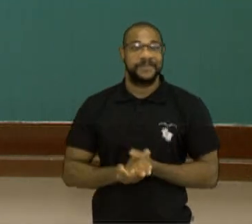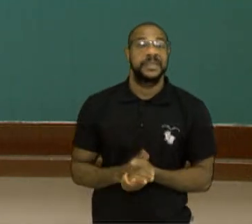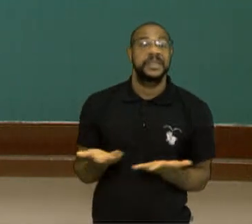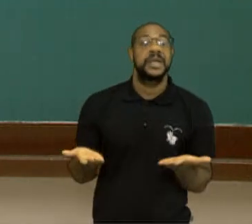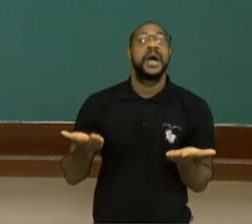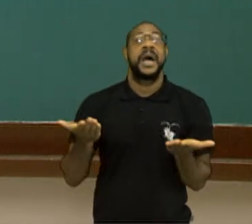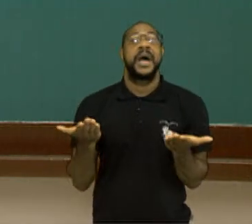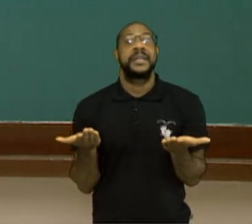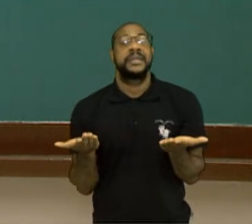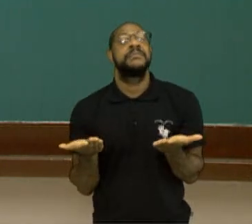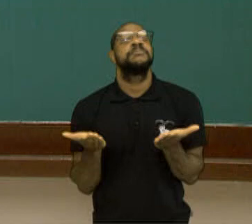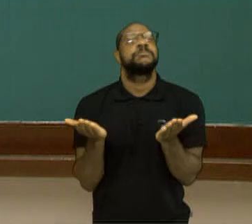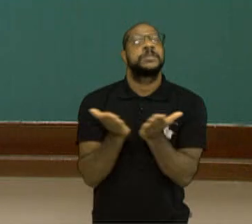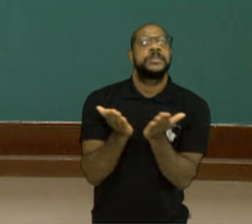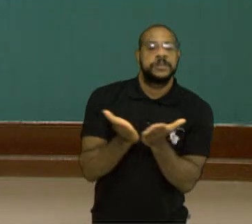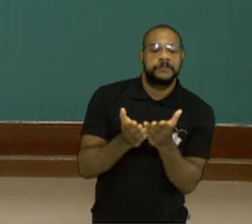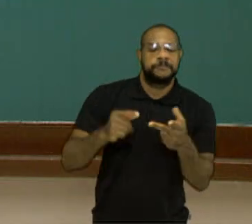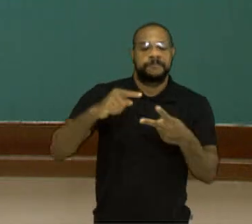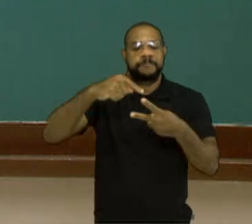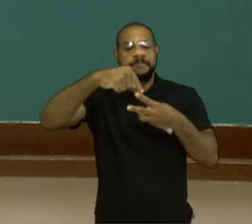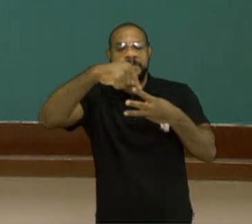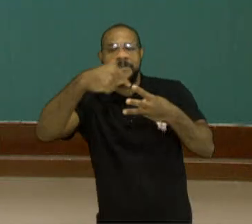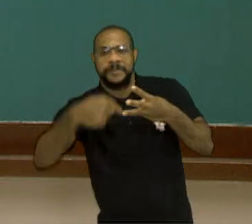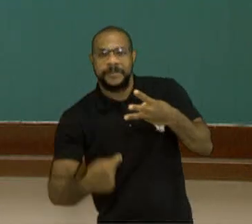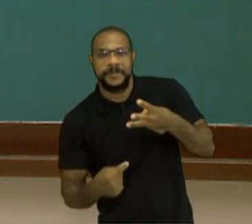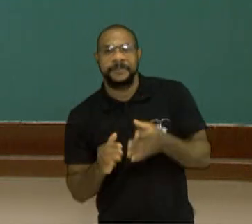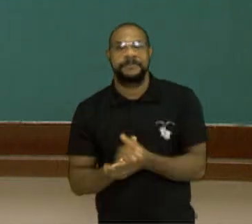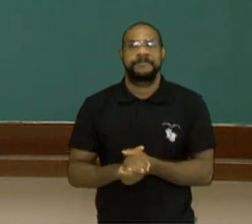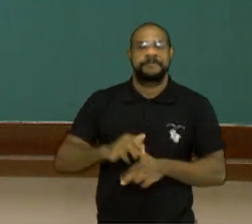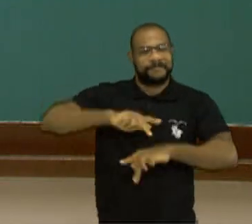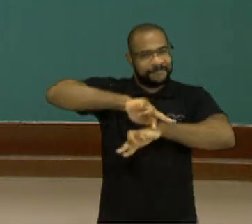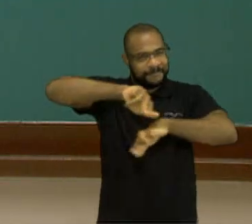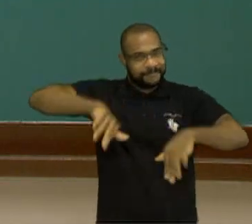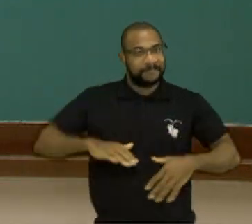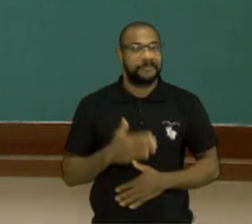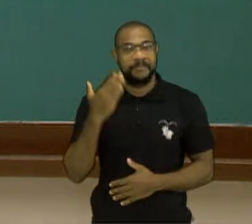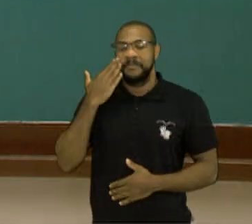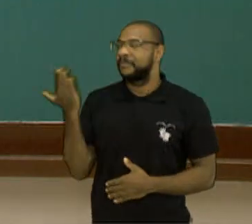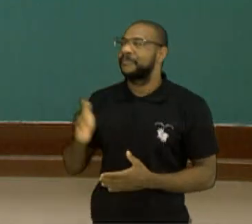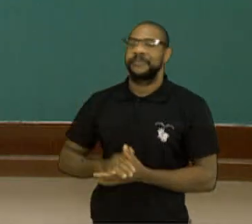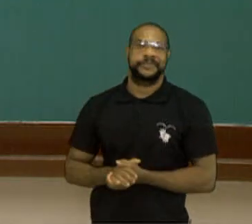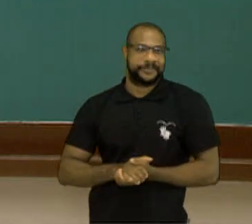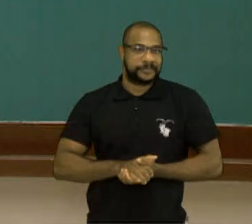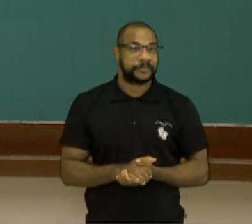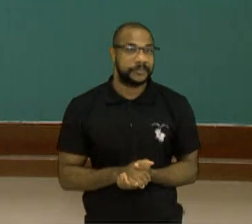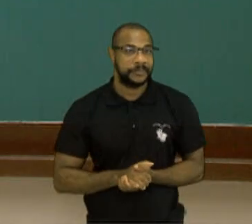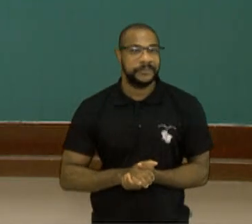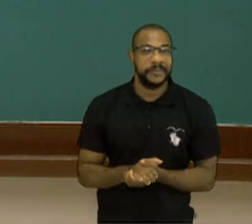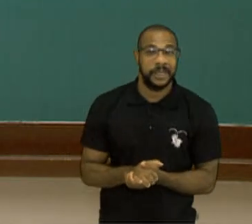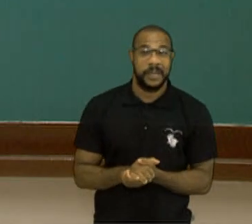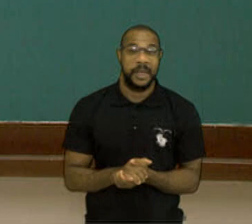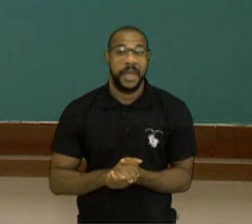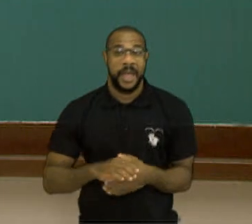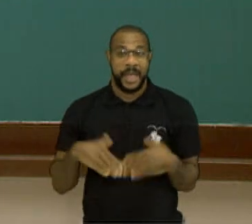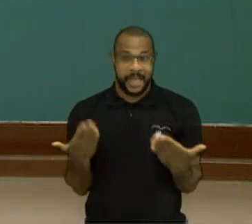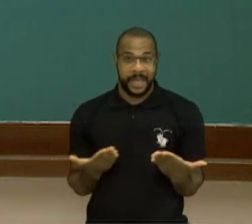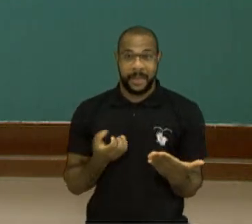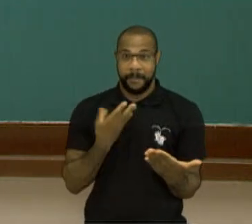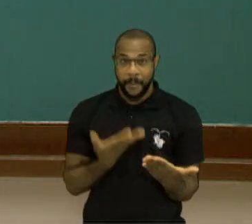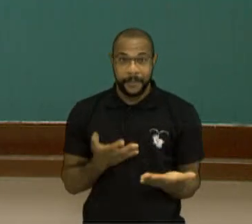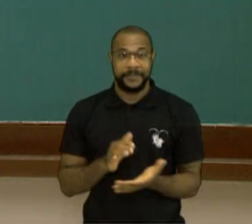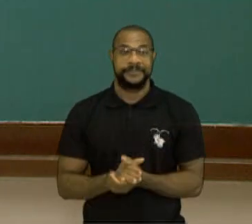cristã, a segunda que veio de Portugal, africana, a terceira e até elementos orientais. Bom,